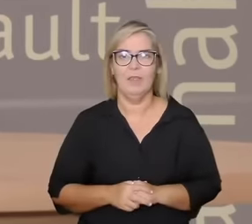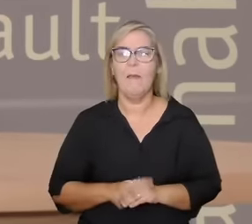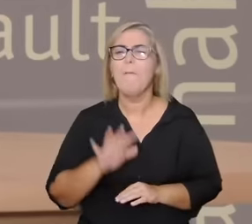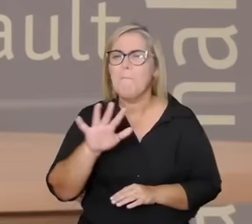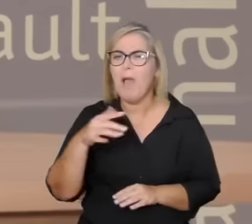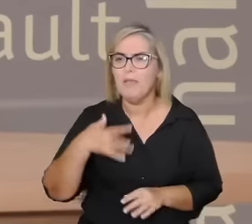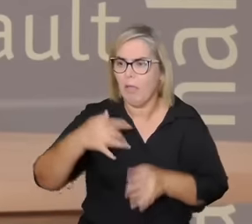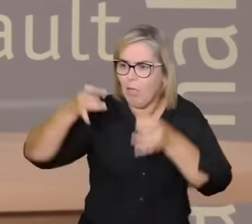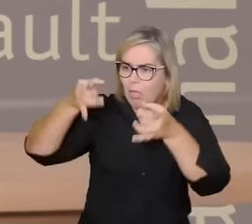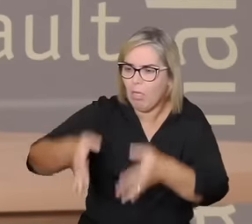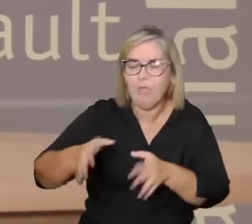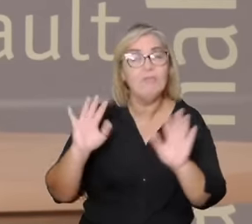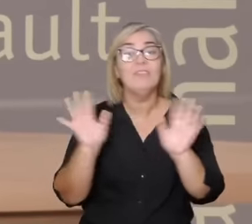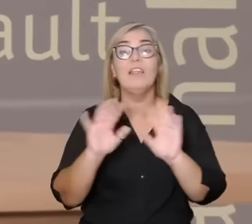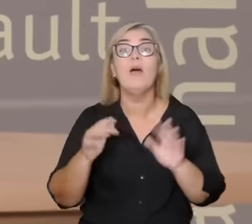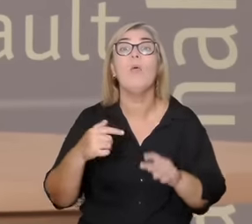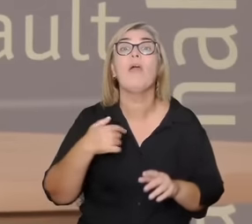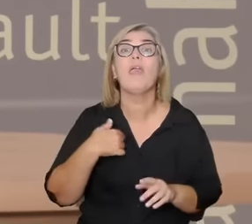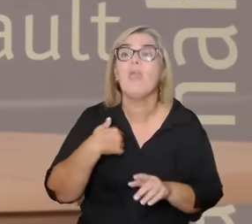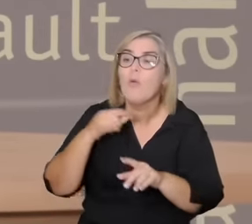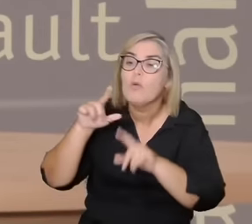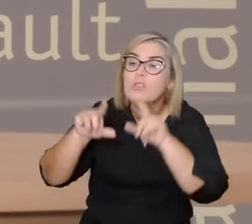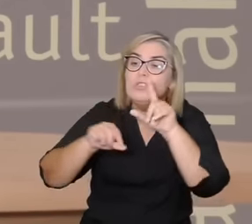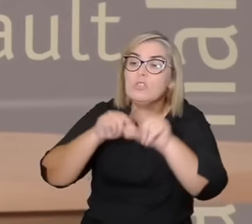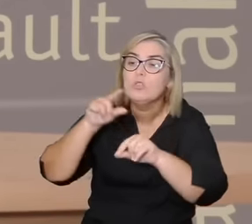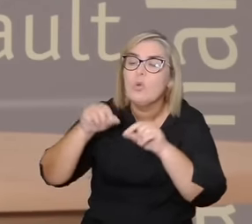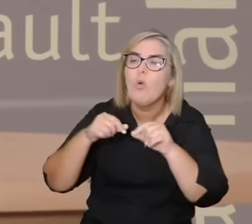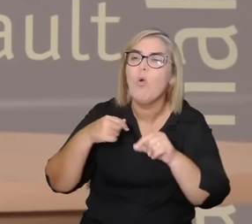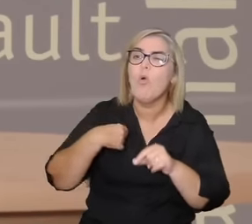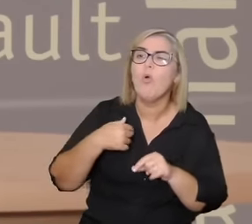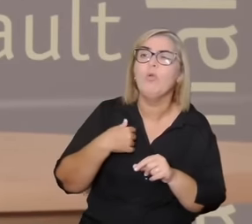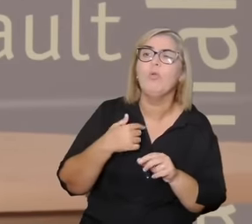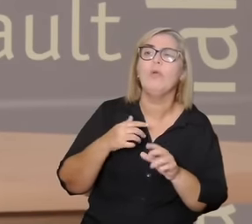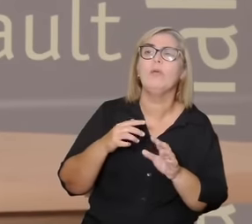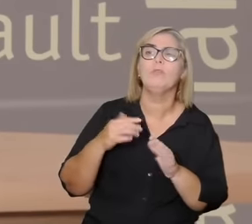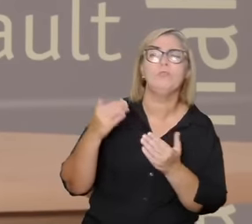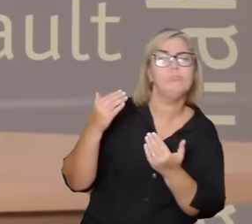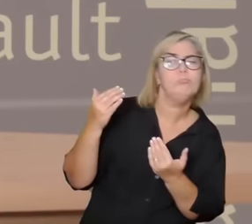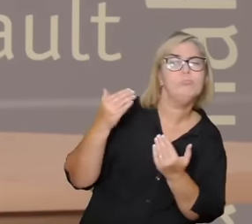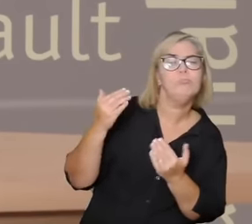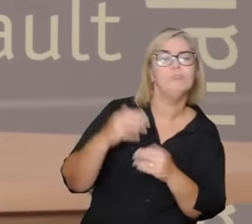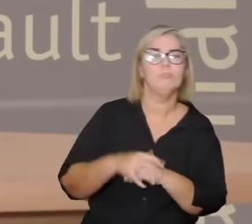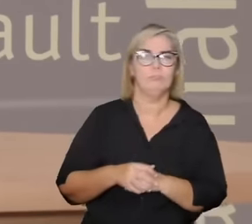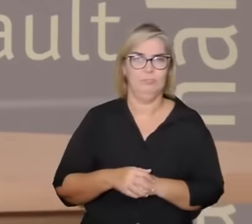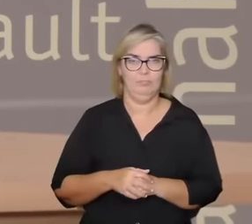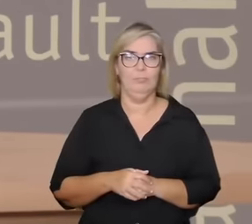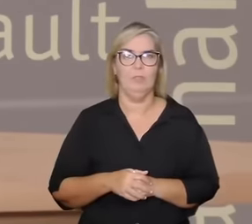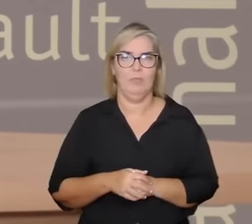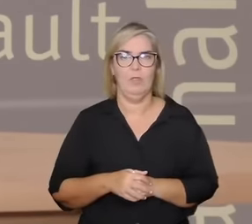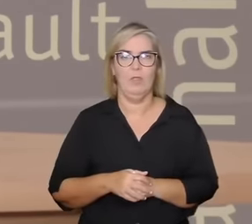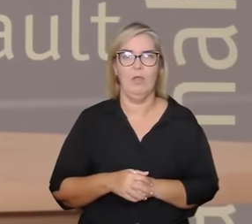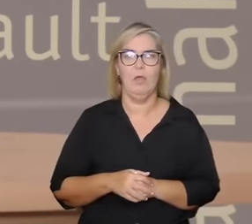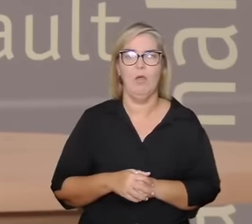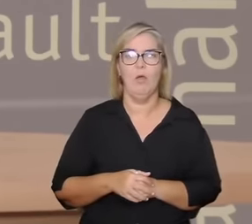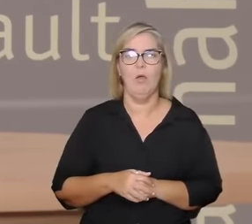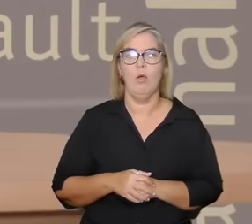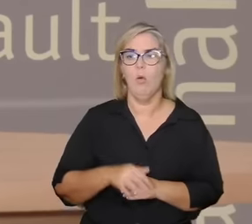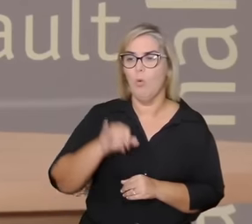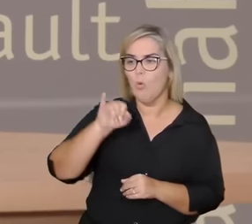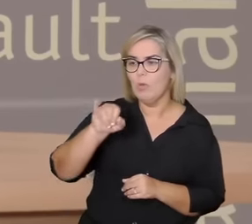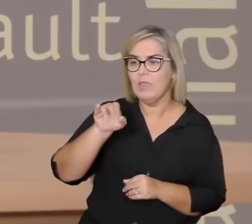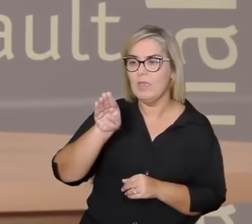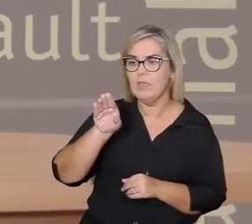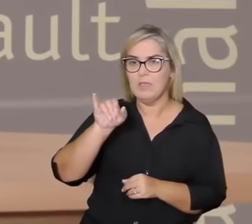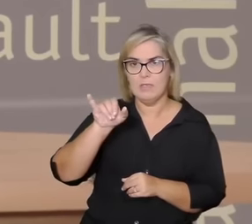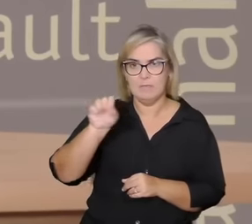medida eu tenho que filtrar aquele personagem que é a Ibs que é o Ibs que é o deus Terrut